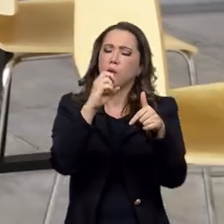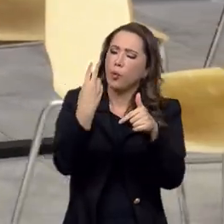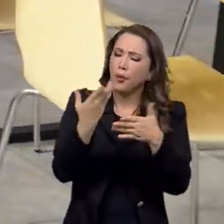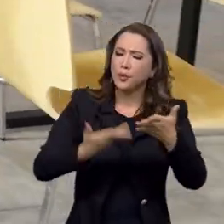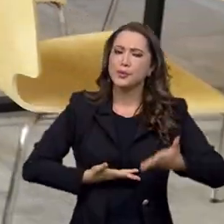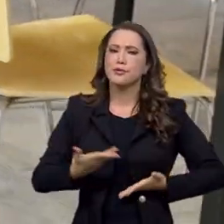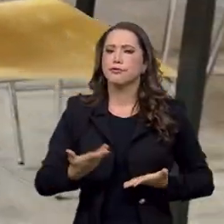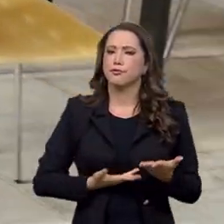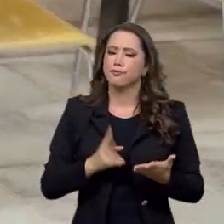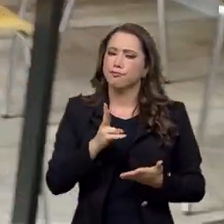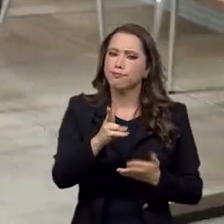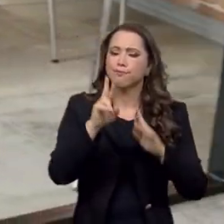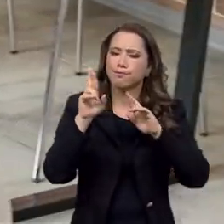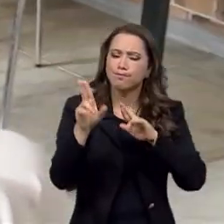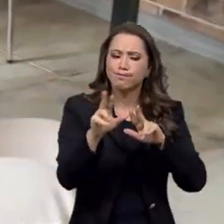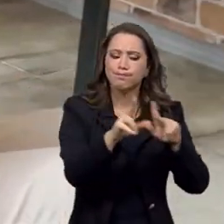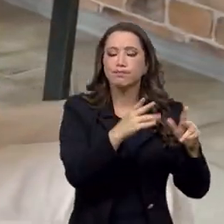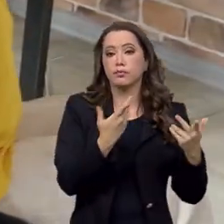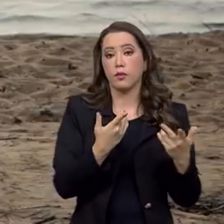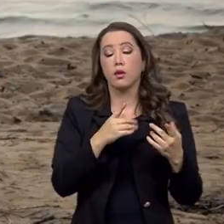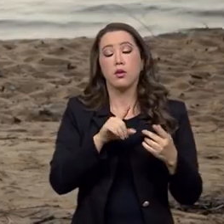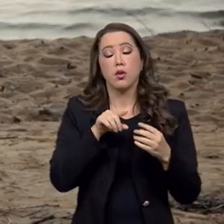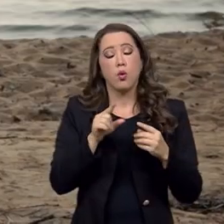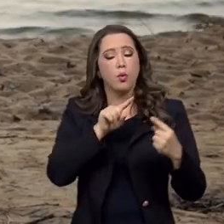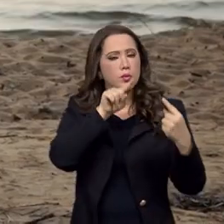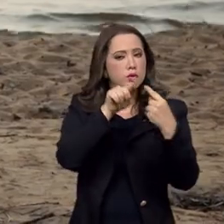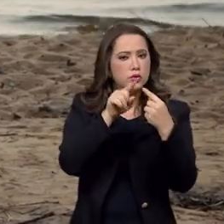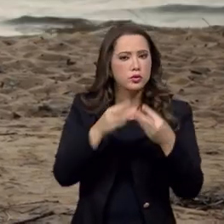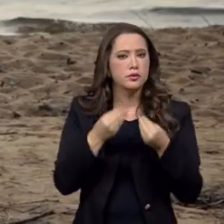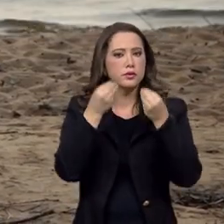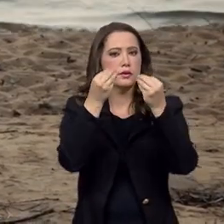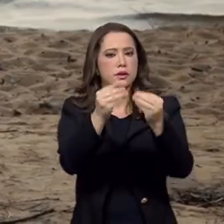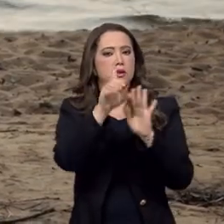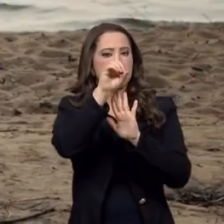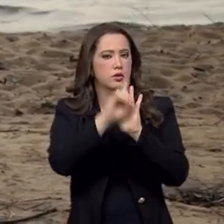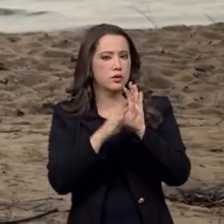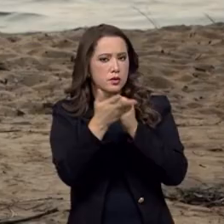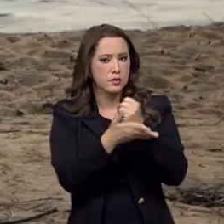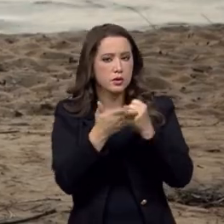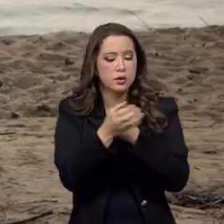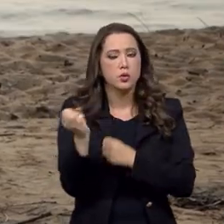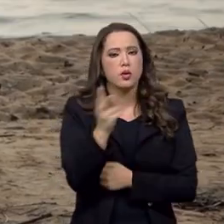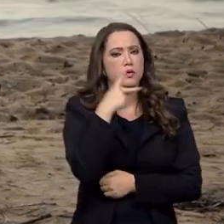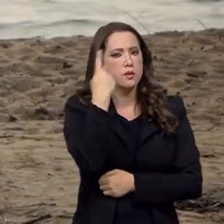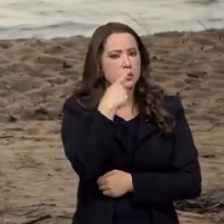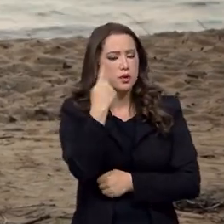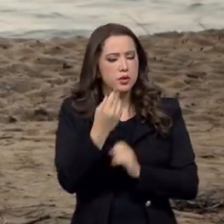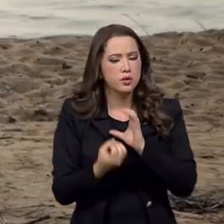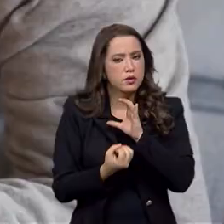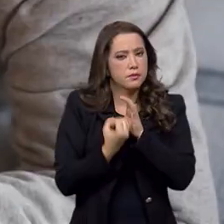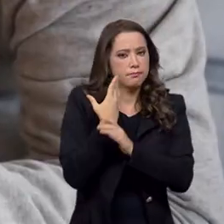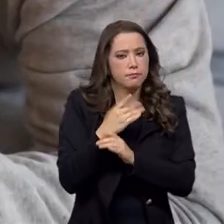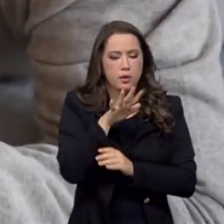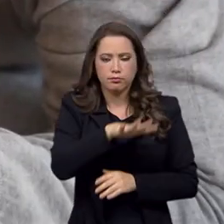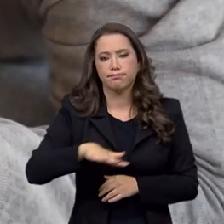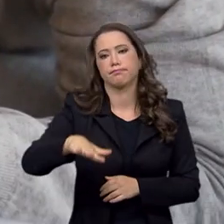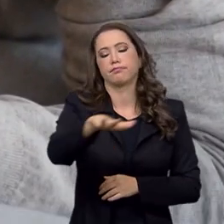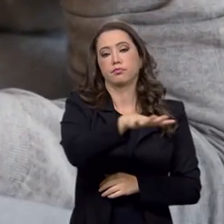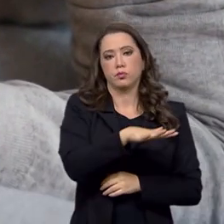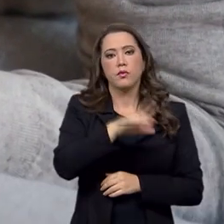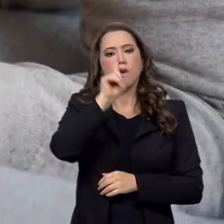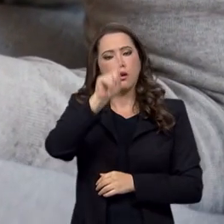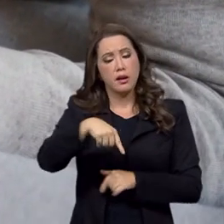Fazer com que os direitos fundamentais sejam garantidos e que novas políticas públicas sejam criadas para esse público